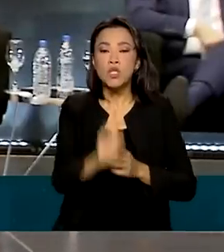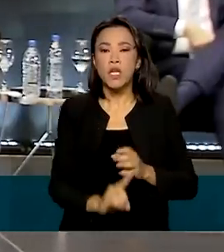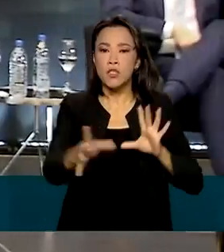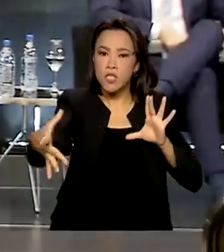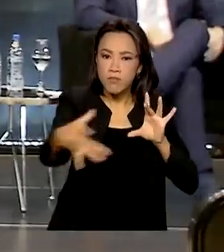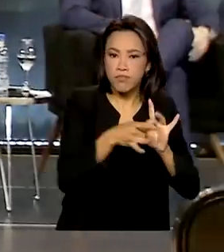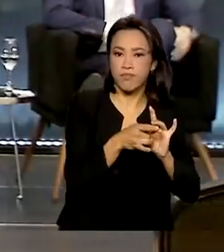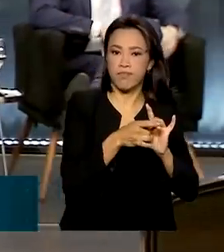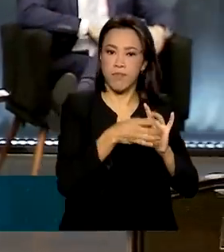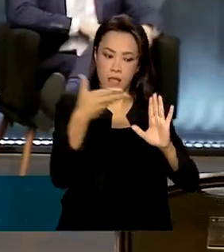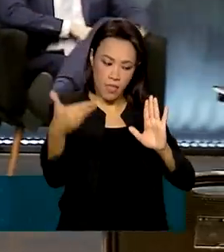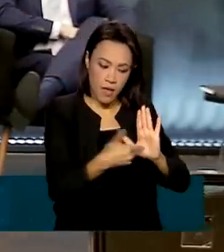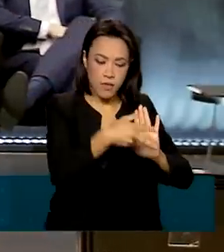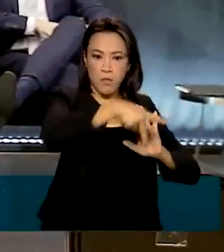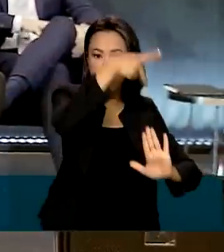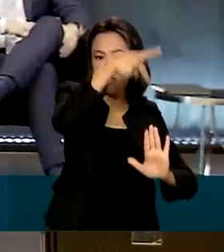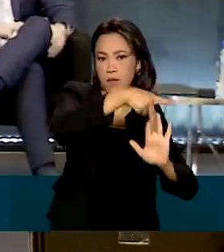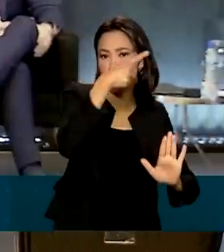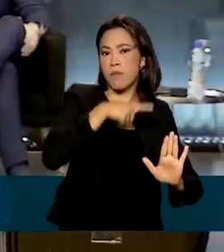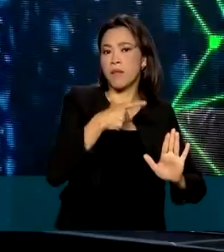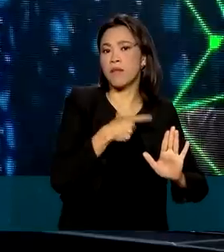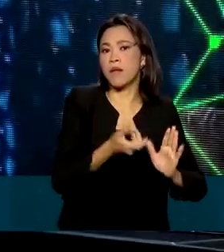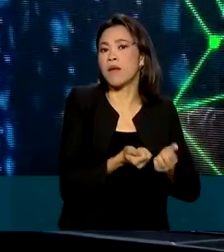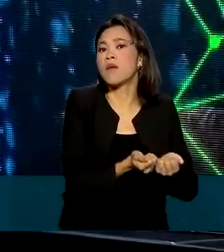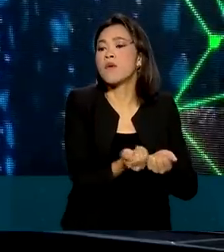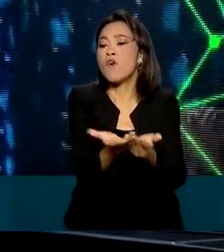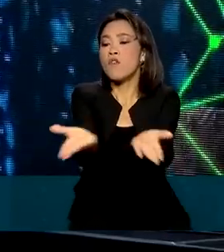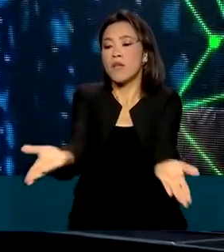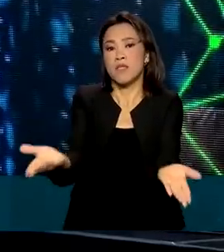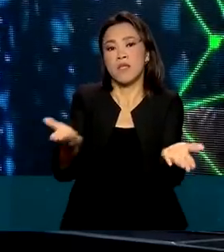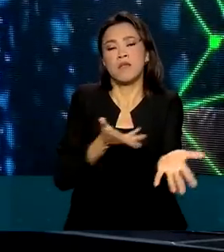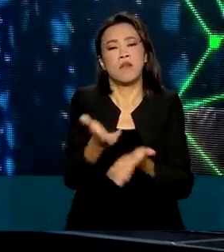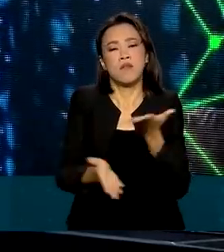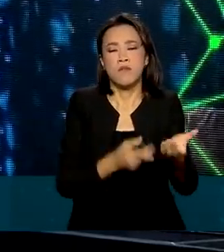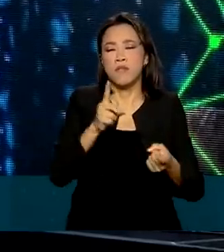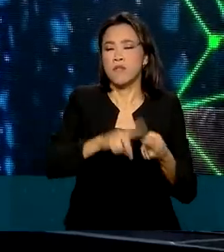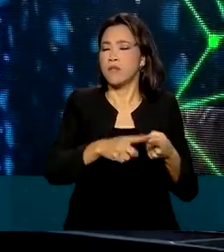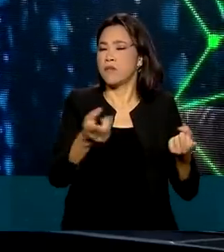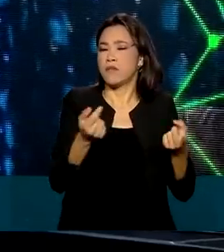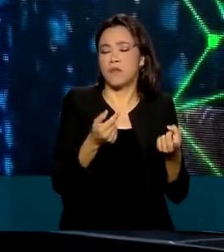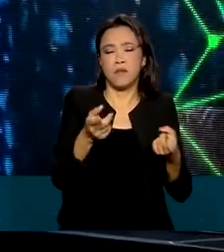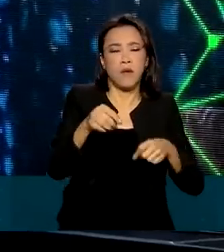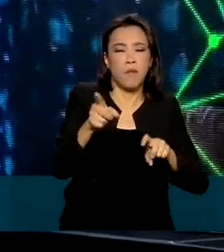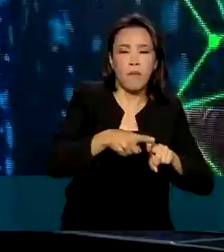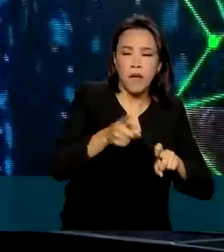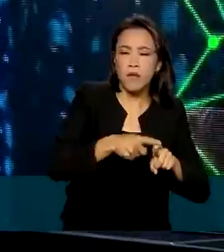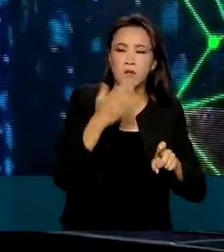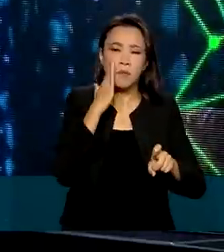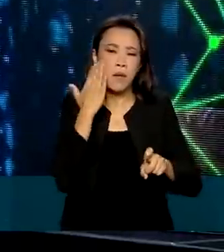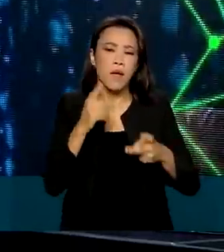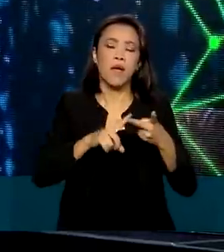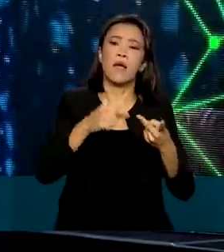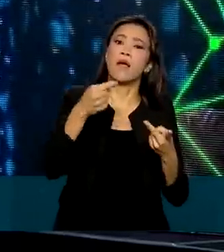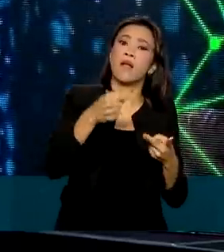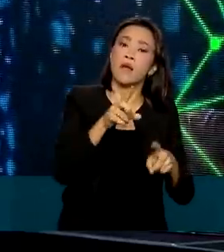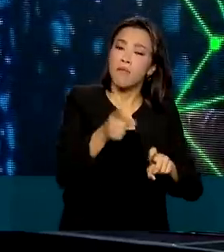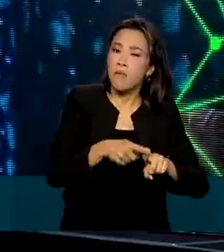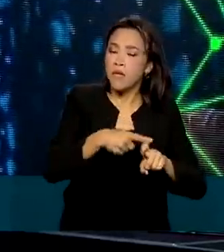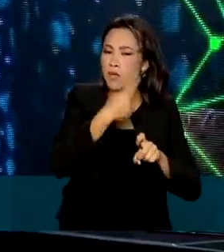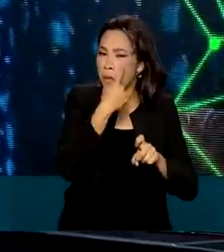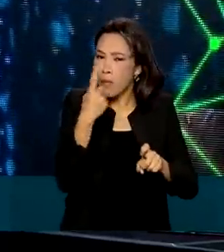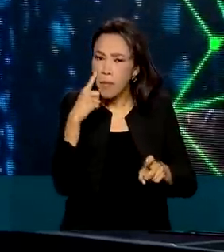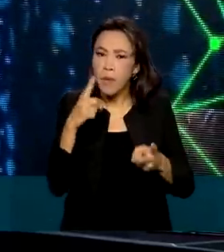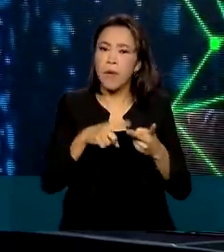e diversos serviços, né? Laude eletrocardiograma, dermatologia, estomaterapia, oftalmologia, cardiologia,